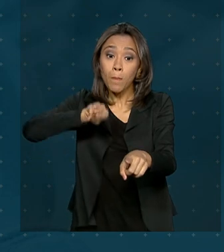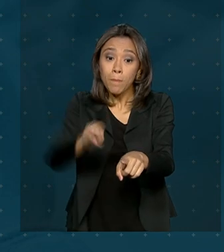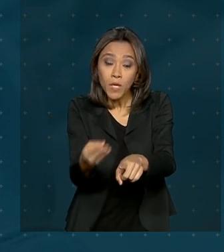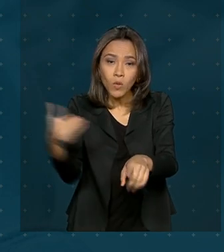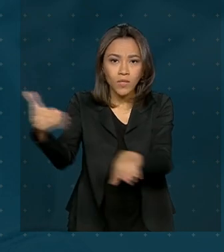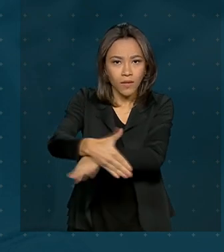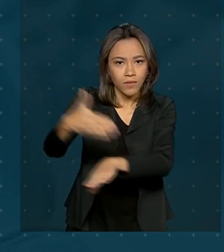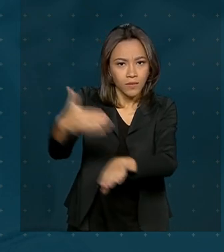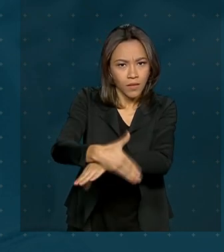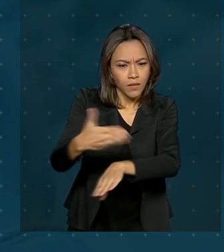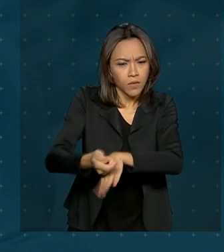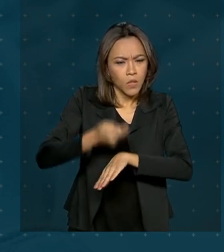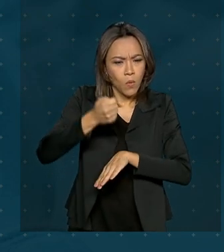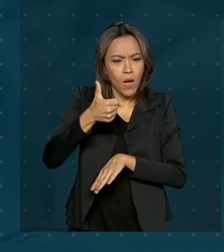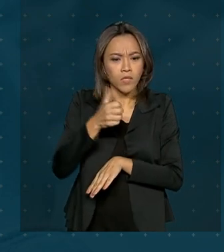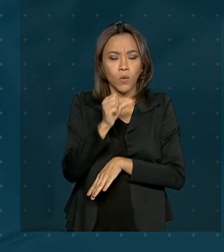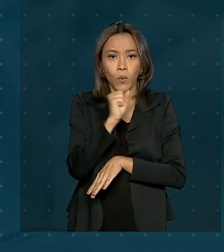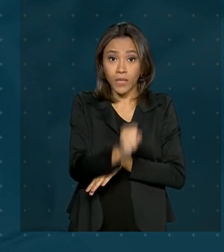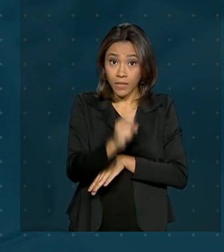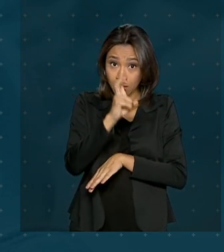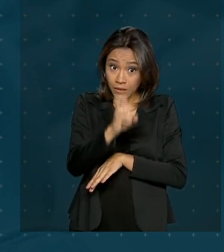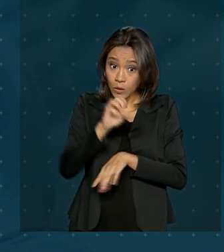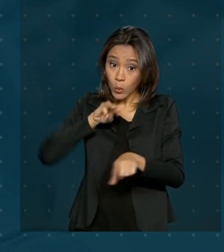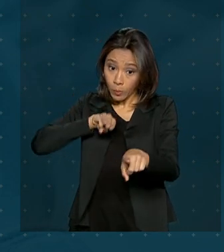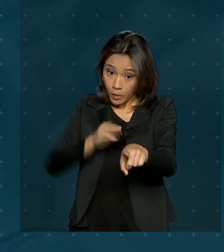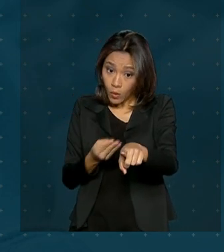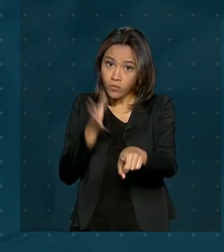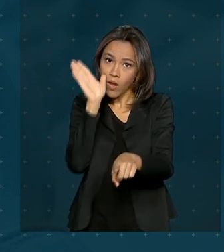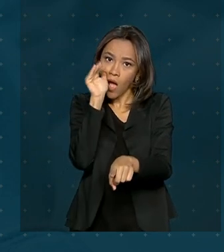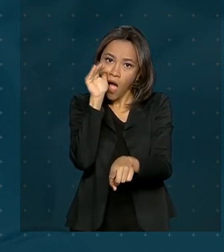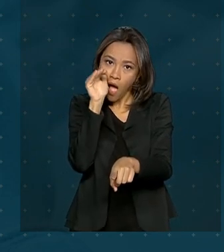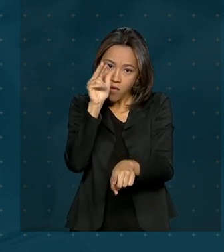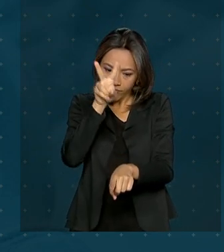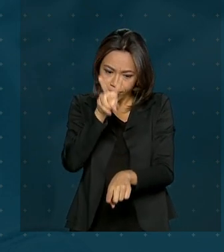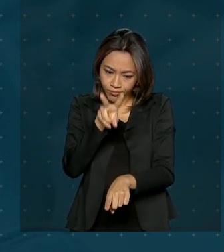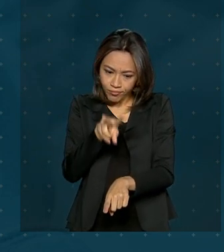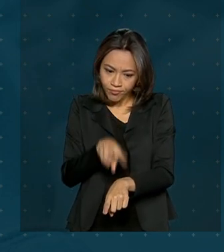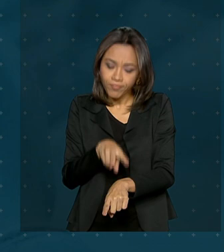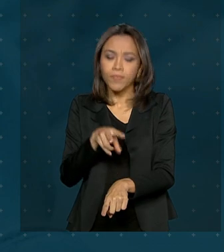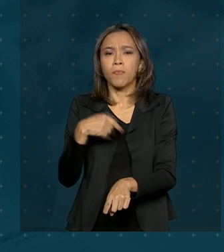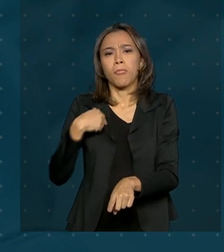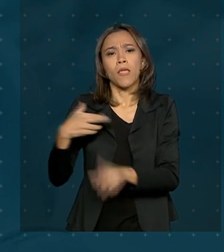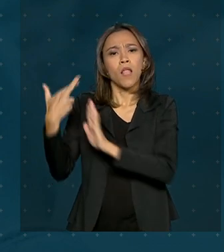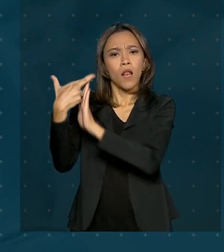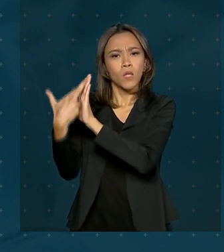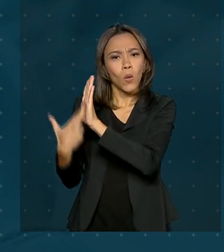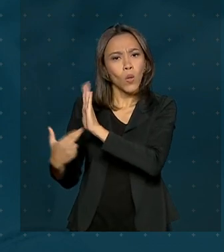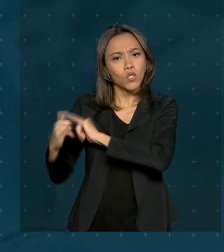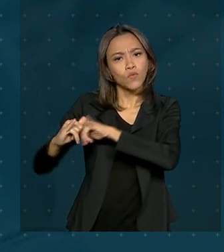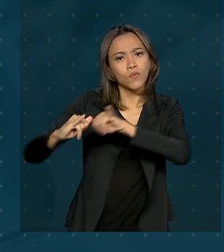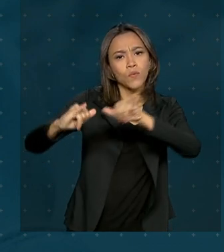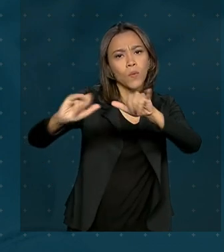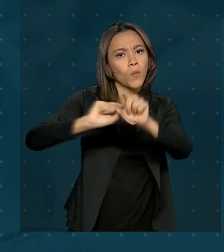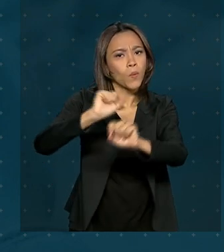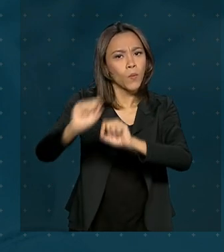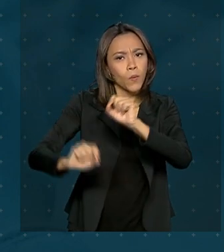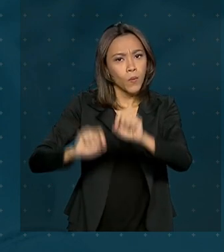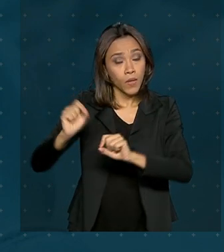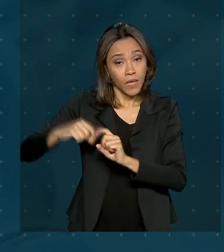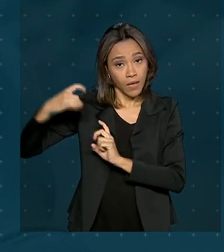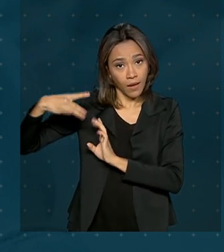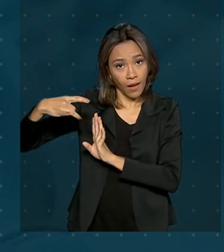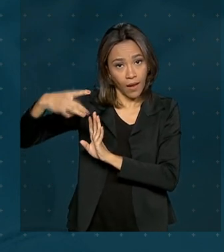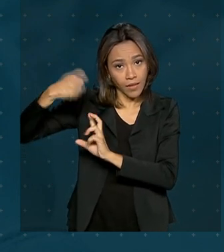quase 85 milhões de páginas foram visualizadas. De acordo com o relatório estatístico, a média mensal de